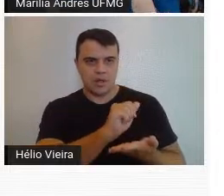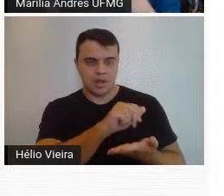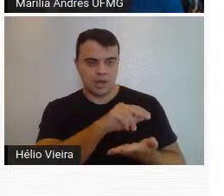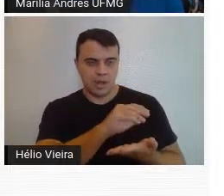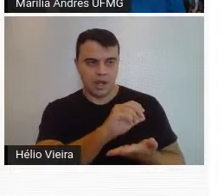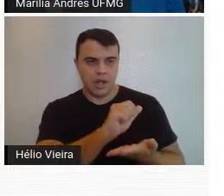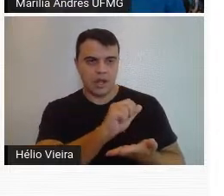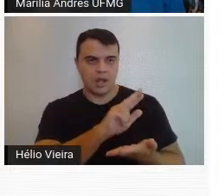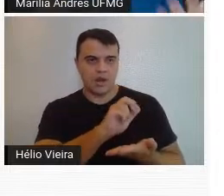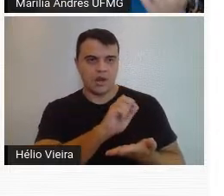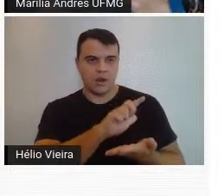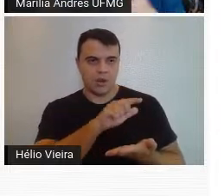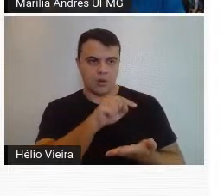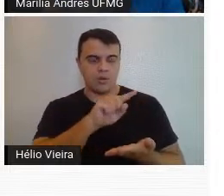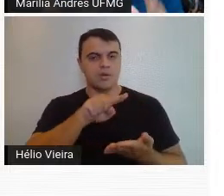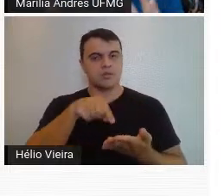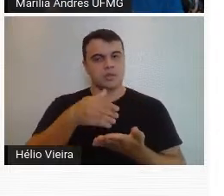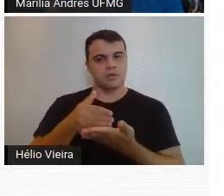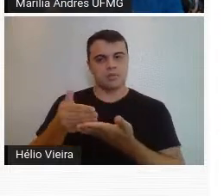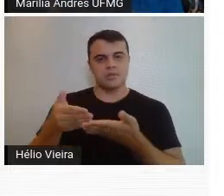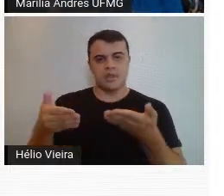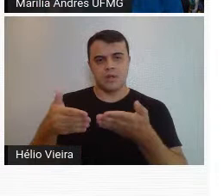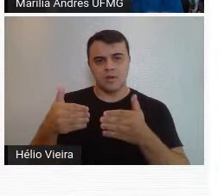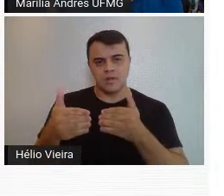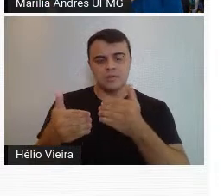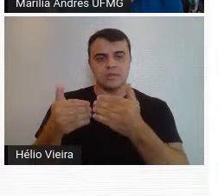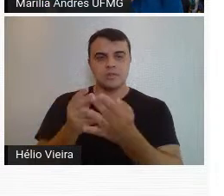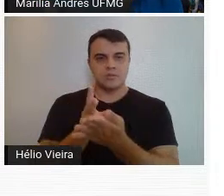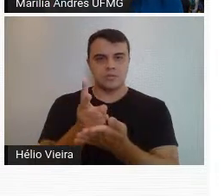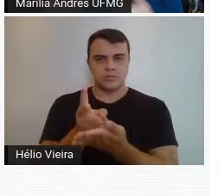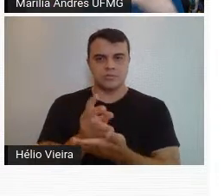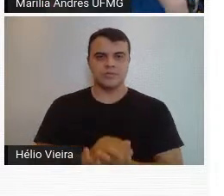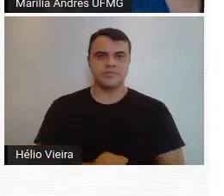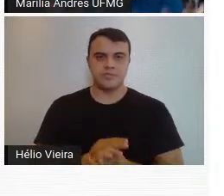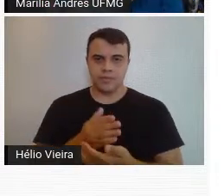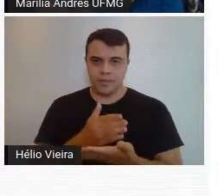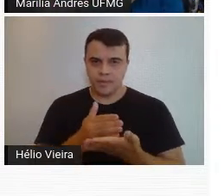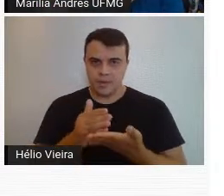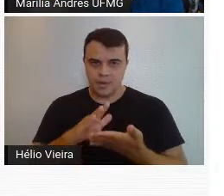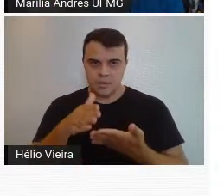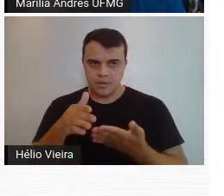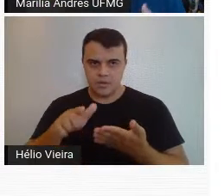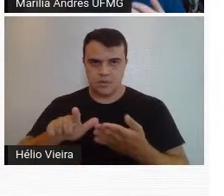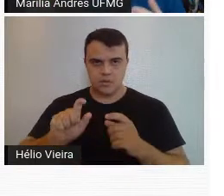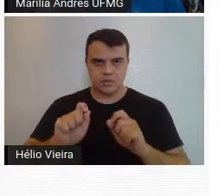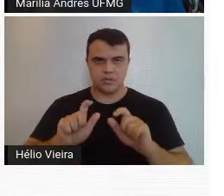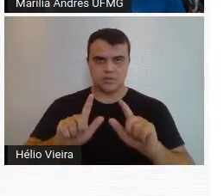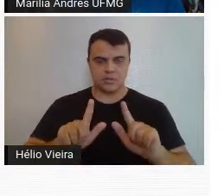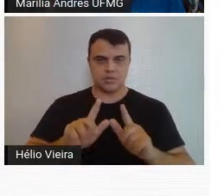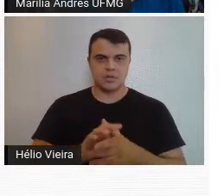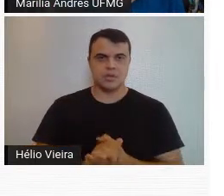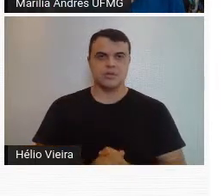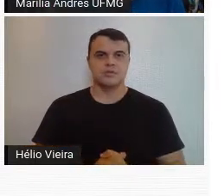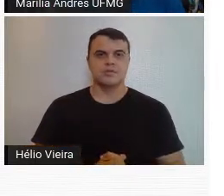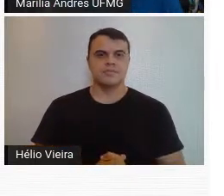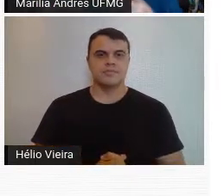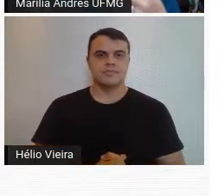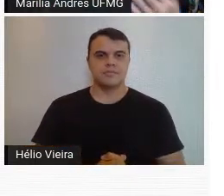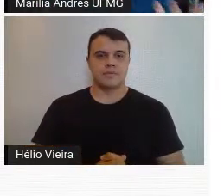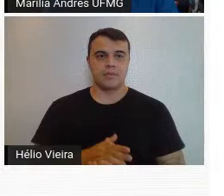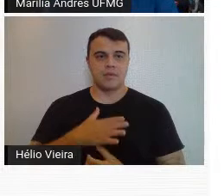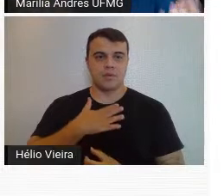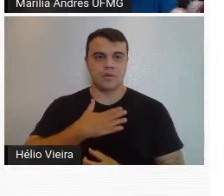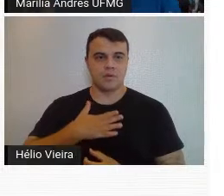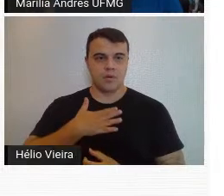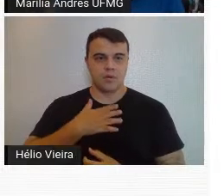da Carol, e daí a gente vai para frente. Podemos passar já para o primeiro slide. Eu também gosto